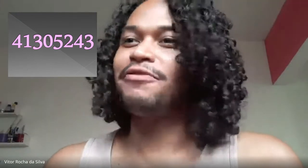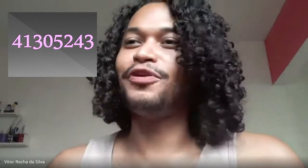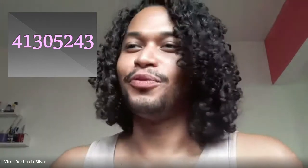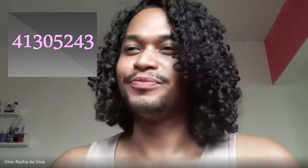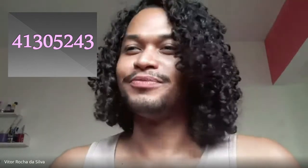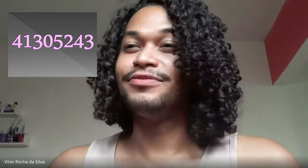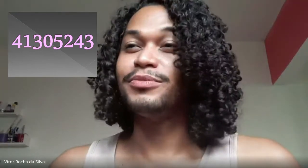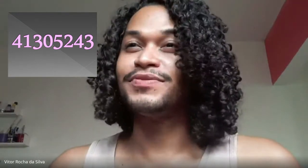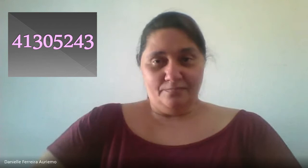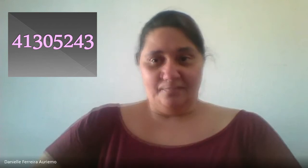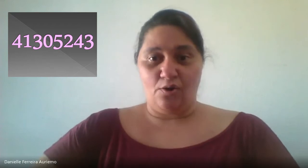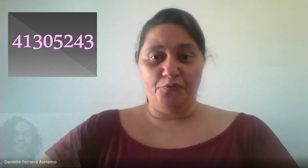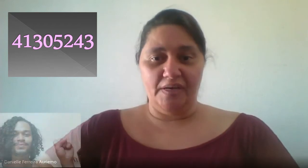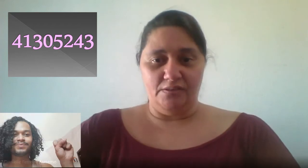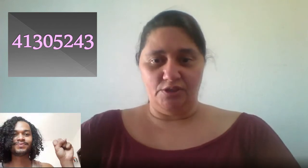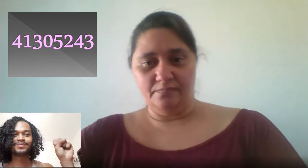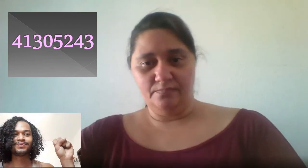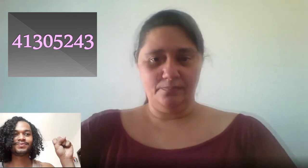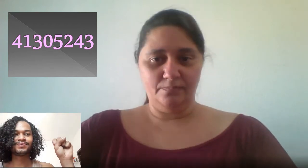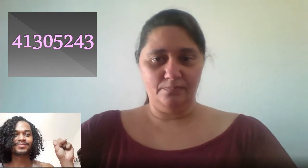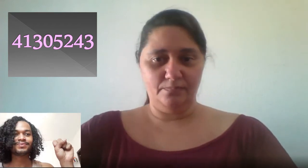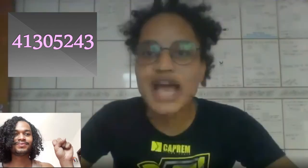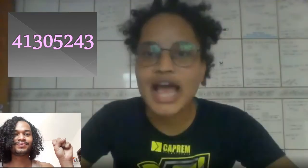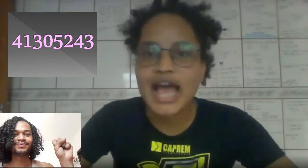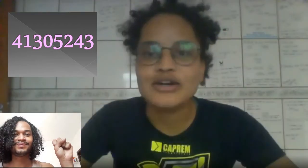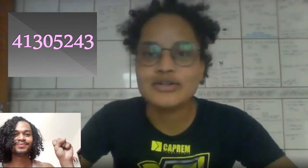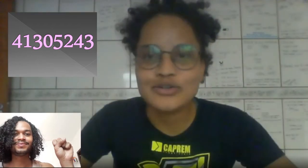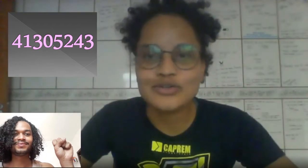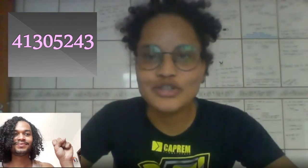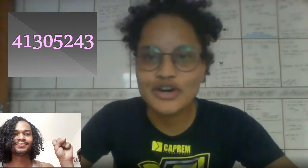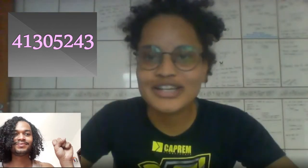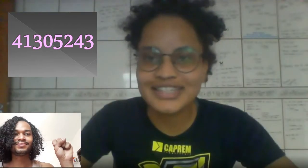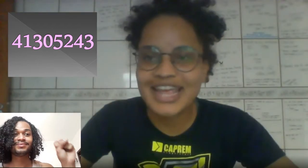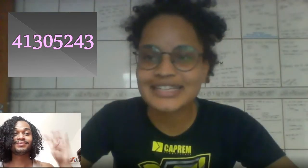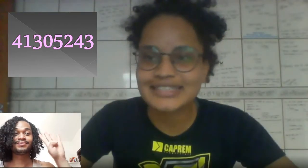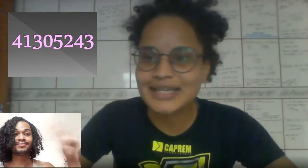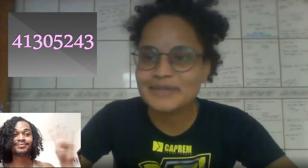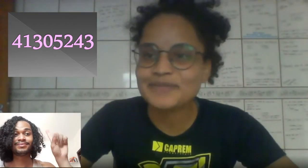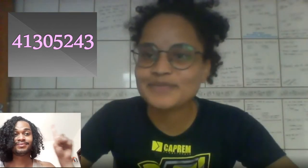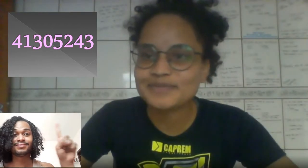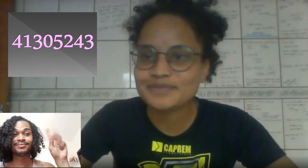desafio Vamos ver? Está confiante Vamos lá Um, dois, três